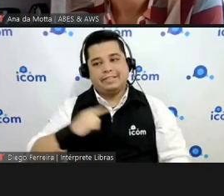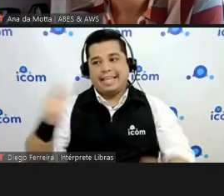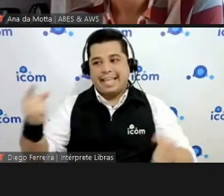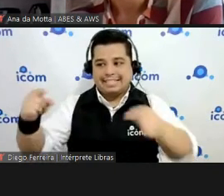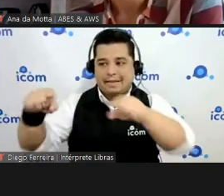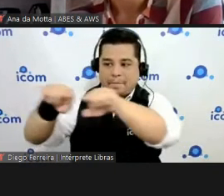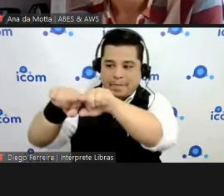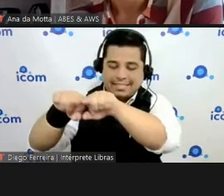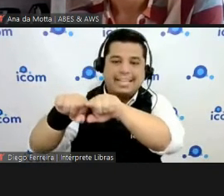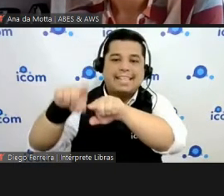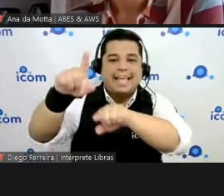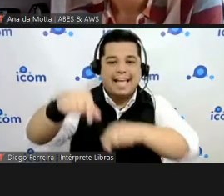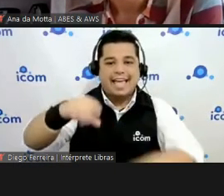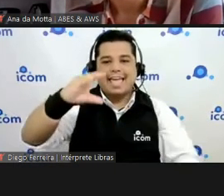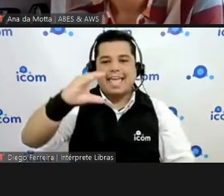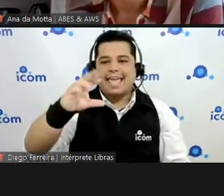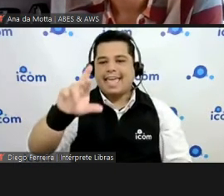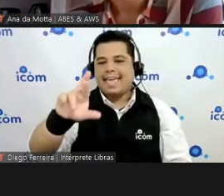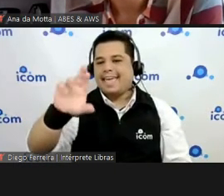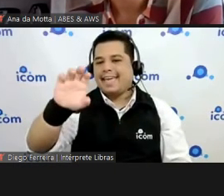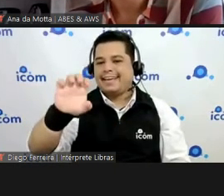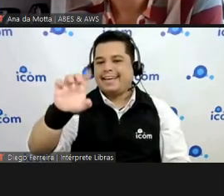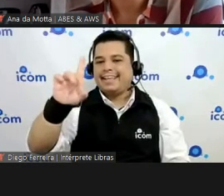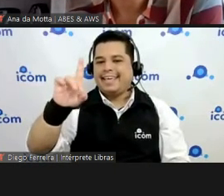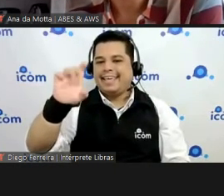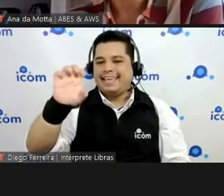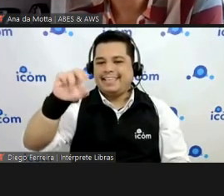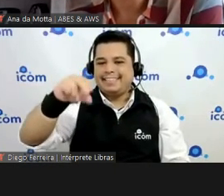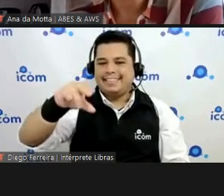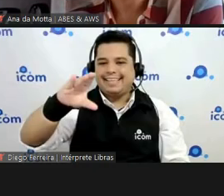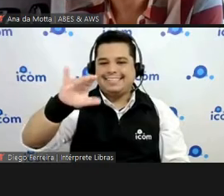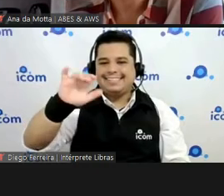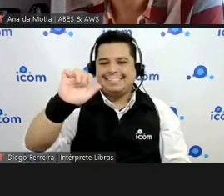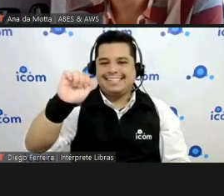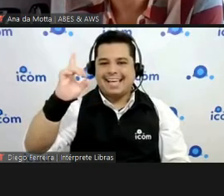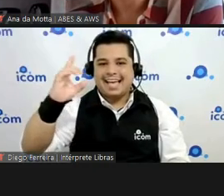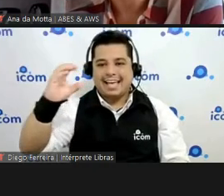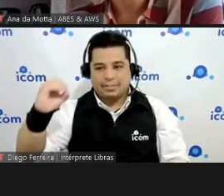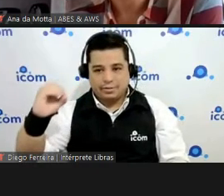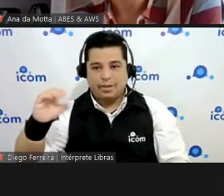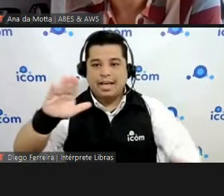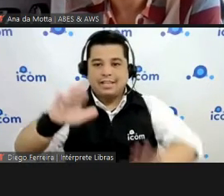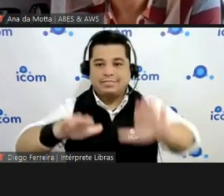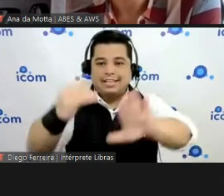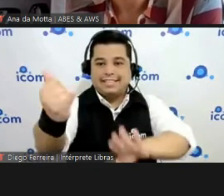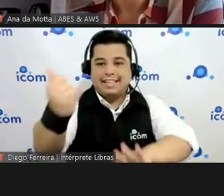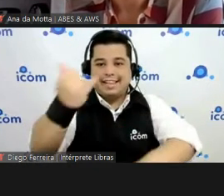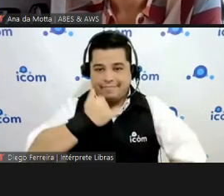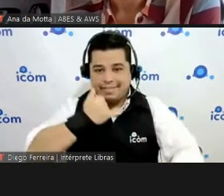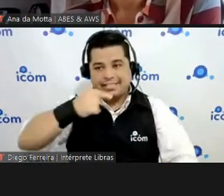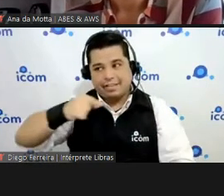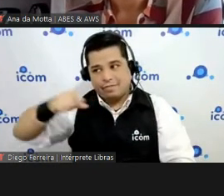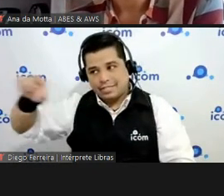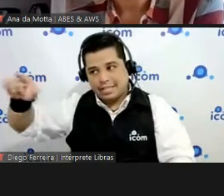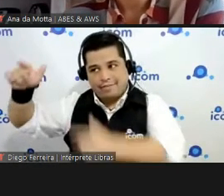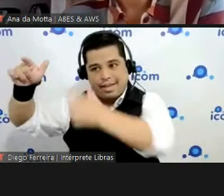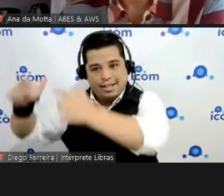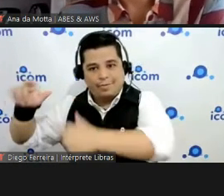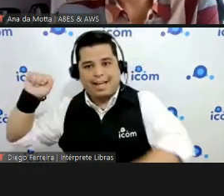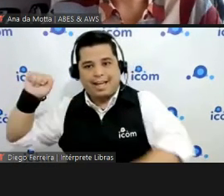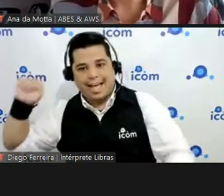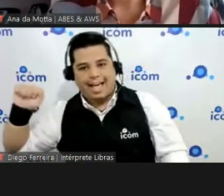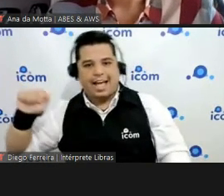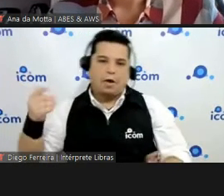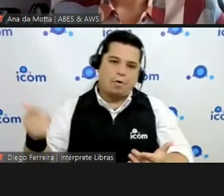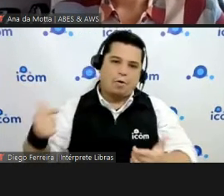que inquicado o cara já falou para você você vai na clínica A você vai na clínica B mas enfim não importa não